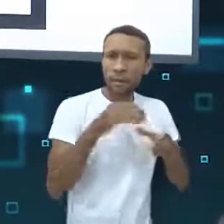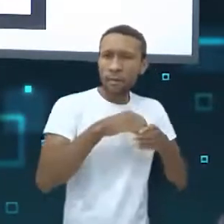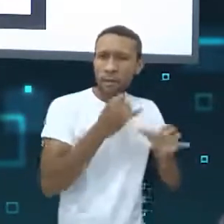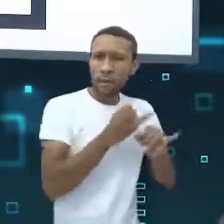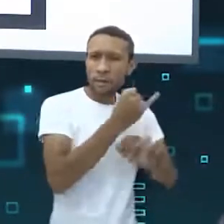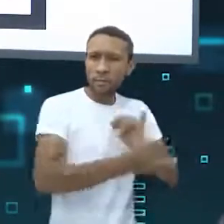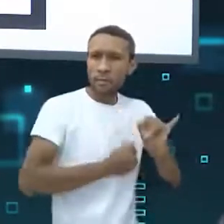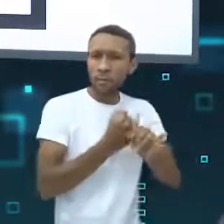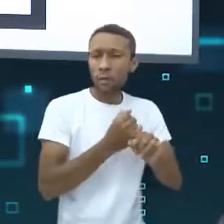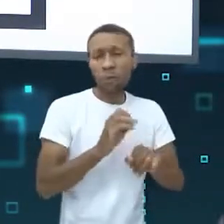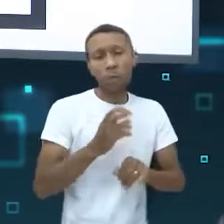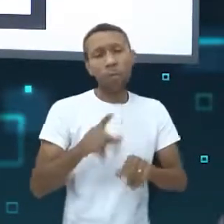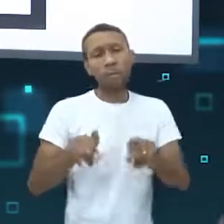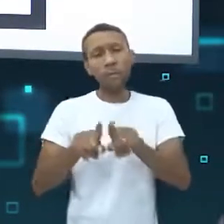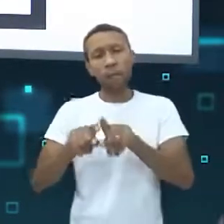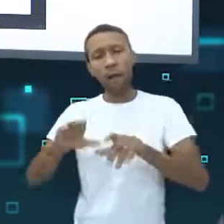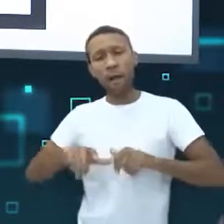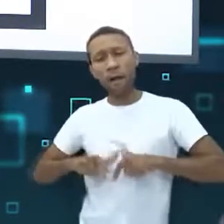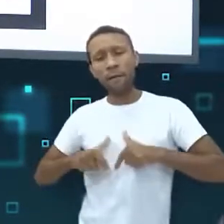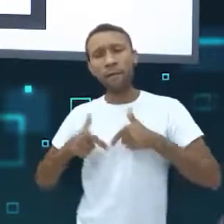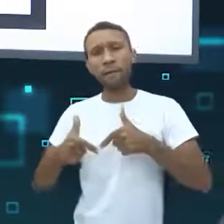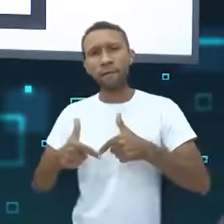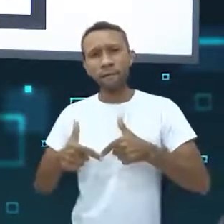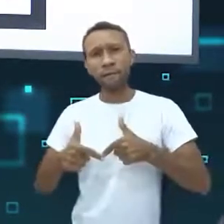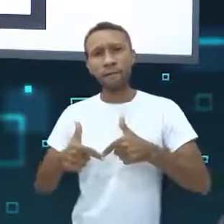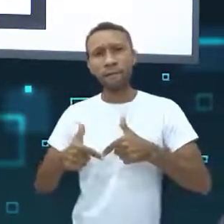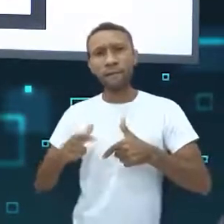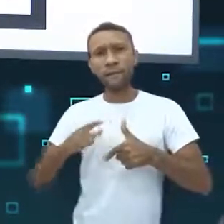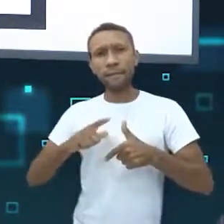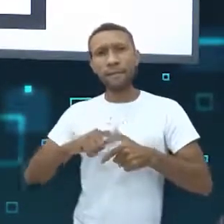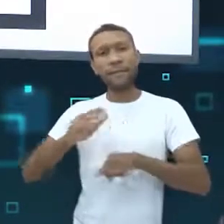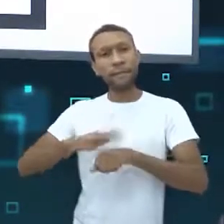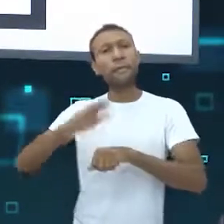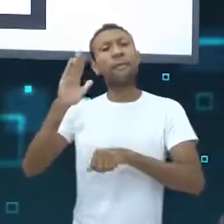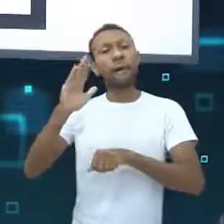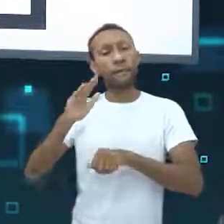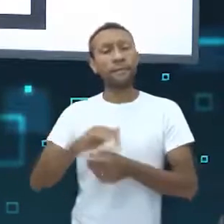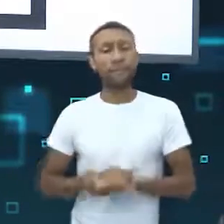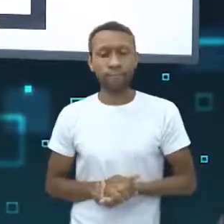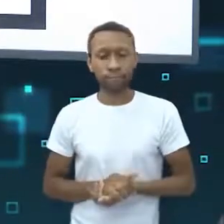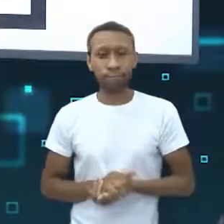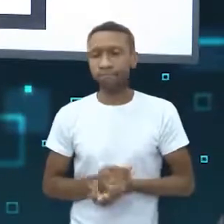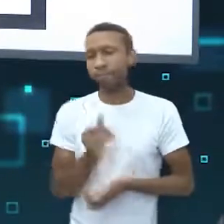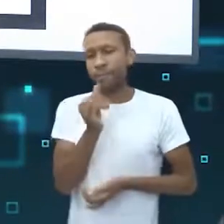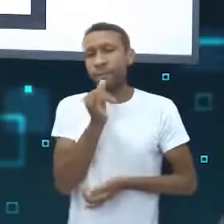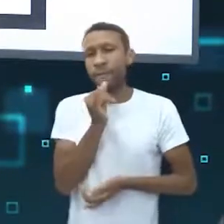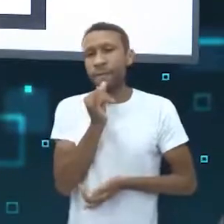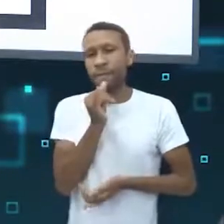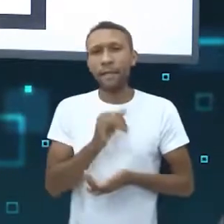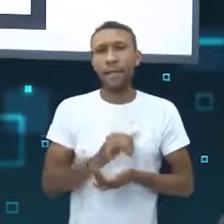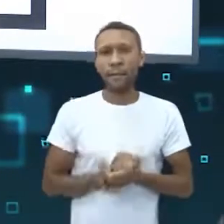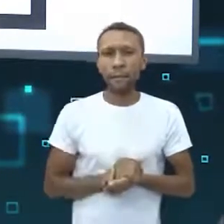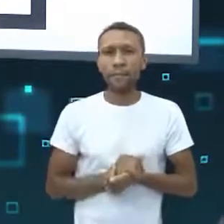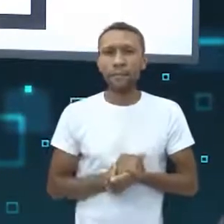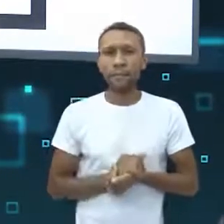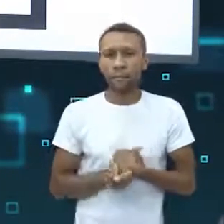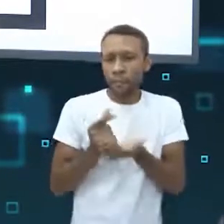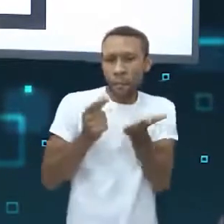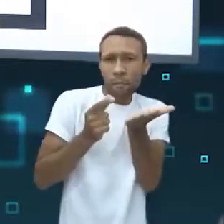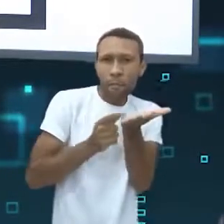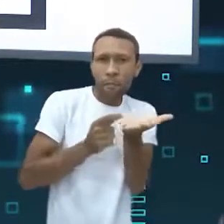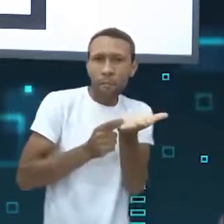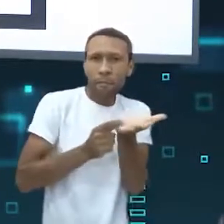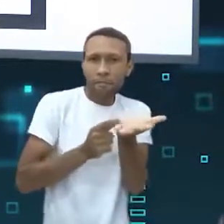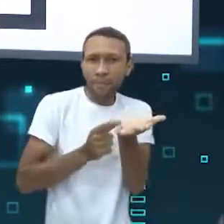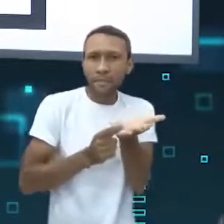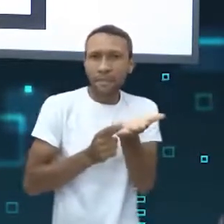quanto a atitudes? É preciso fazer bem mais do que criar uma senha. Por exemplo, o download pirata